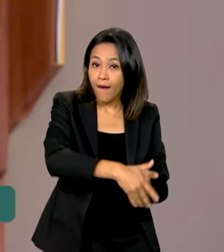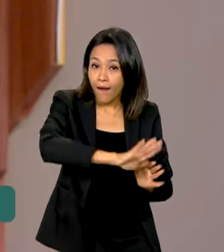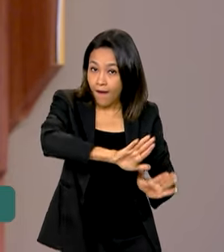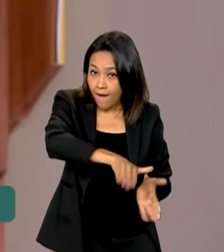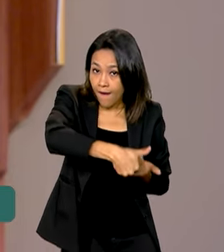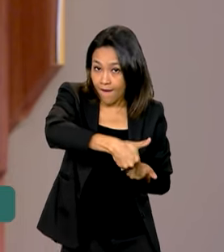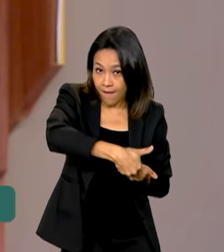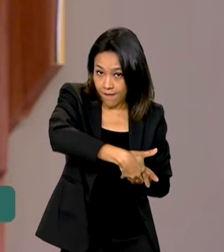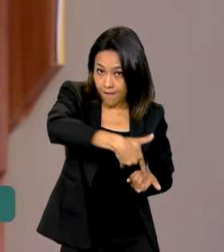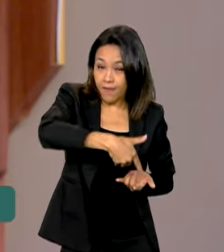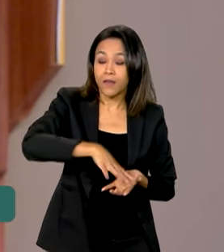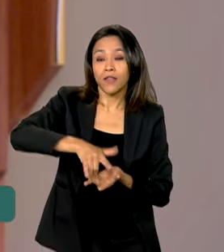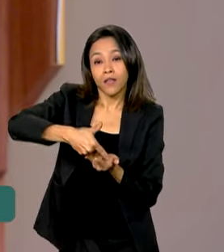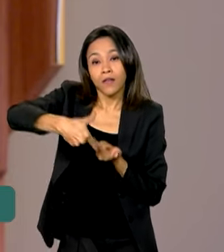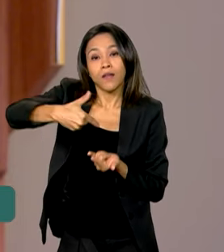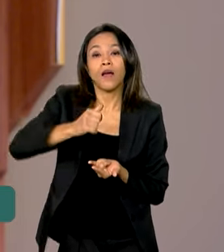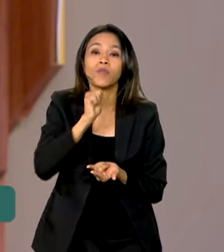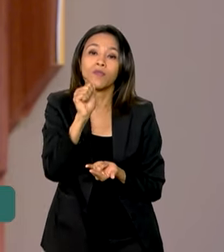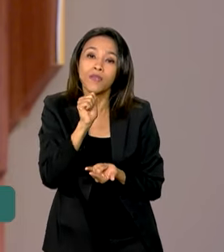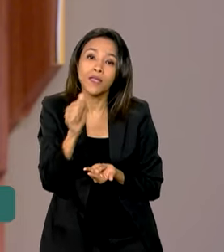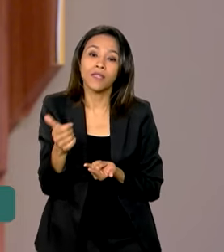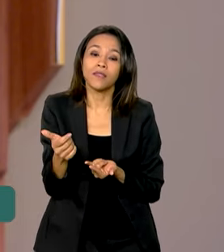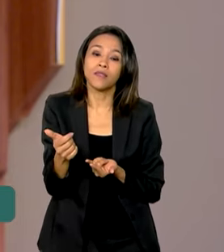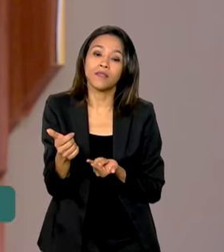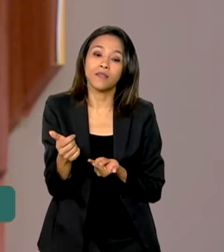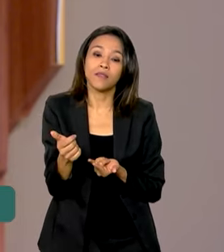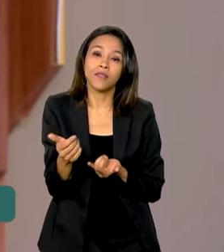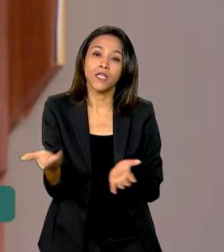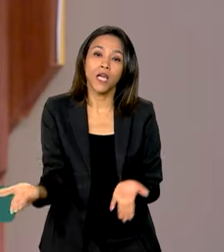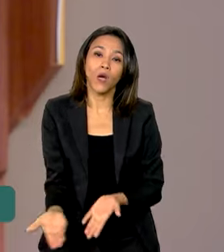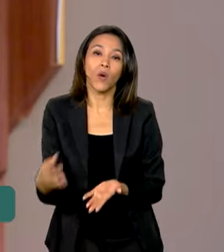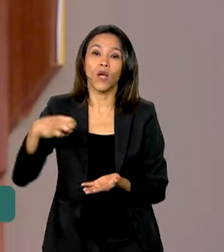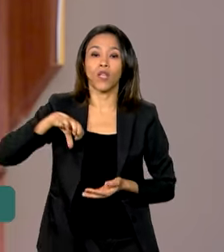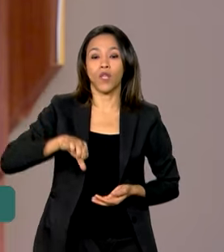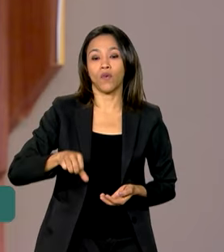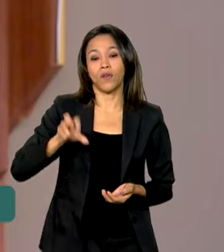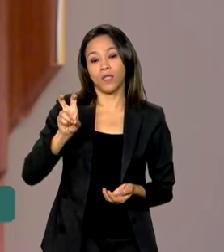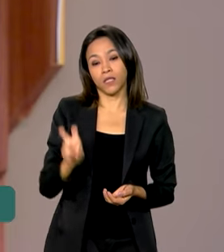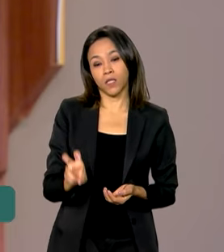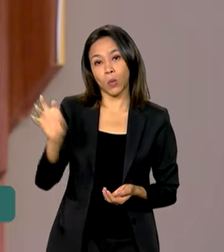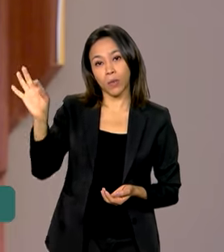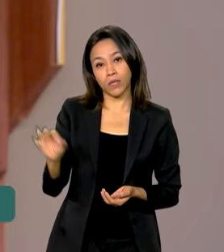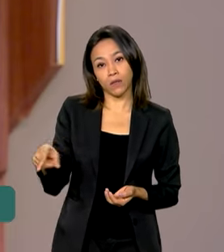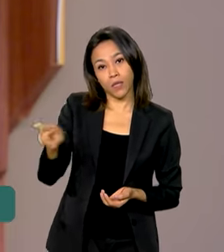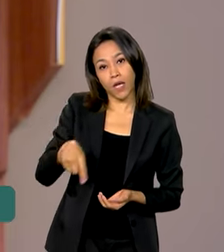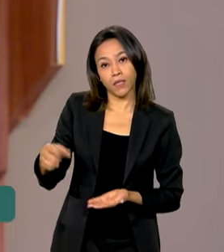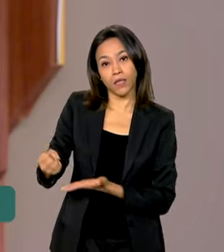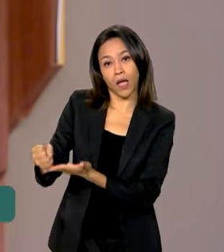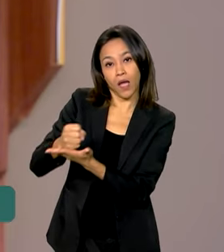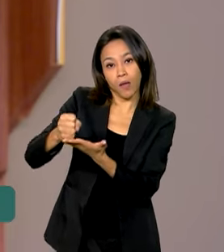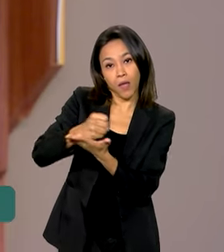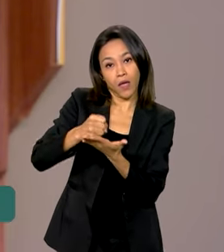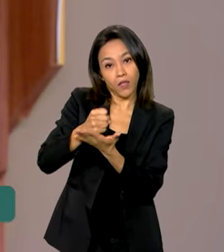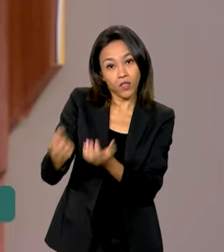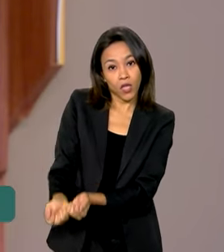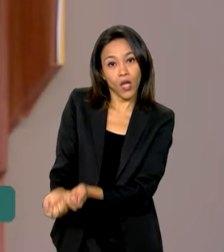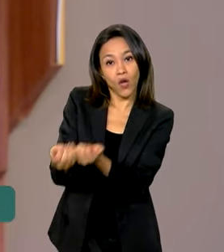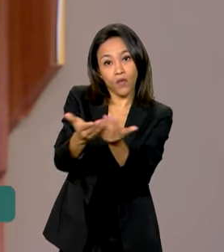absorventes, e agora 95% desses remédios são oferecidos